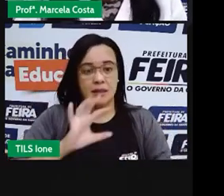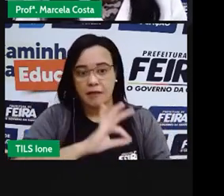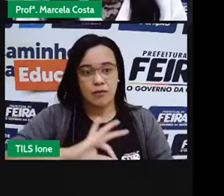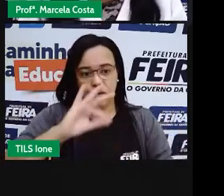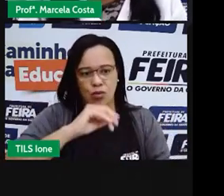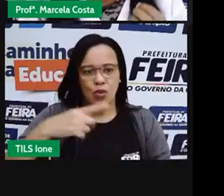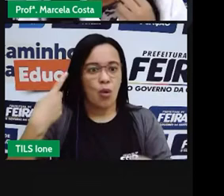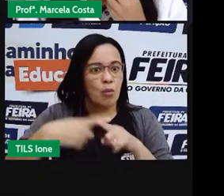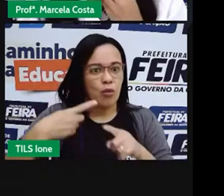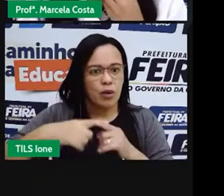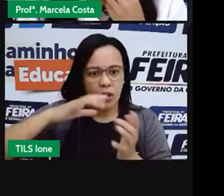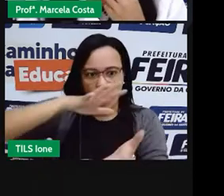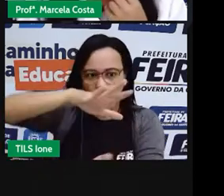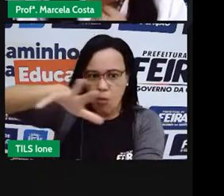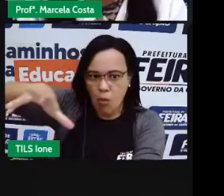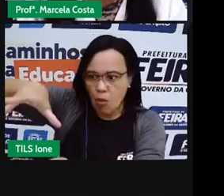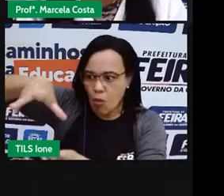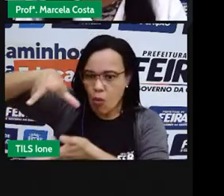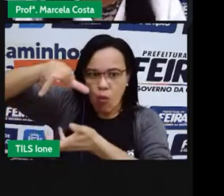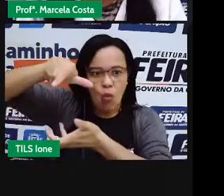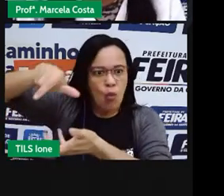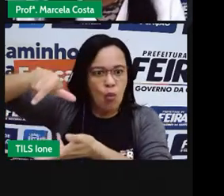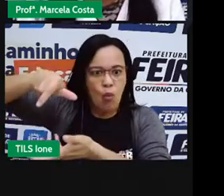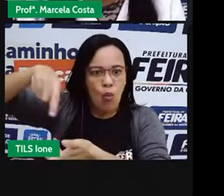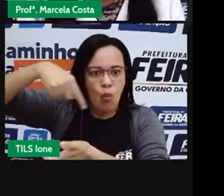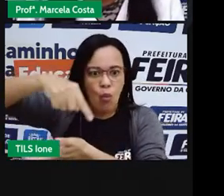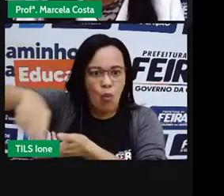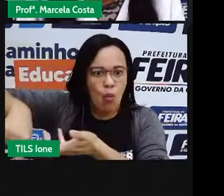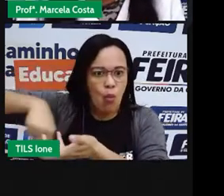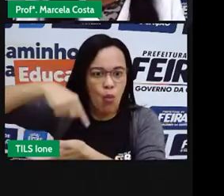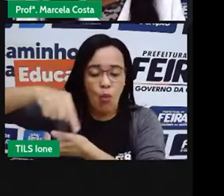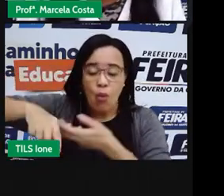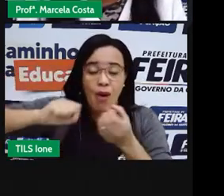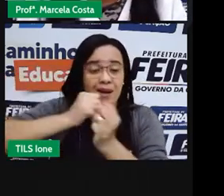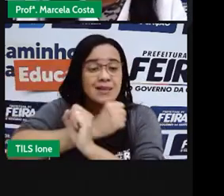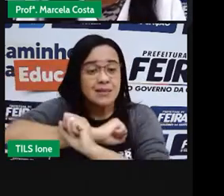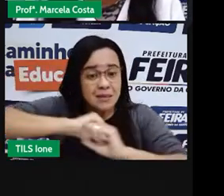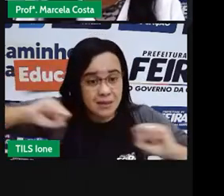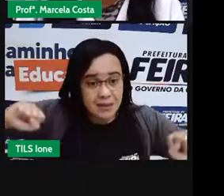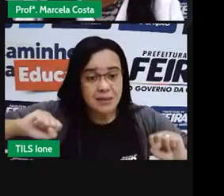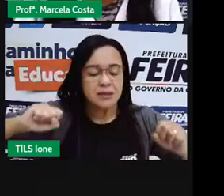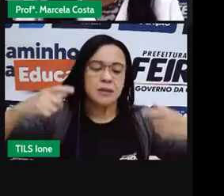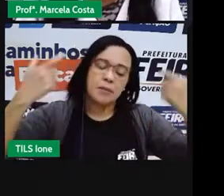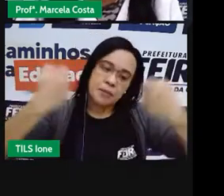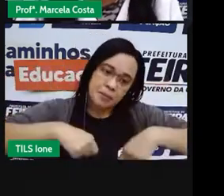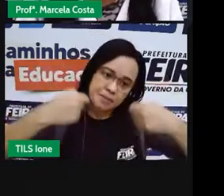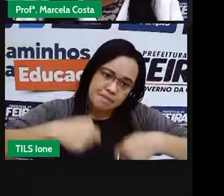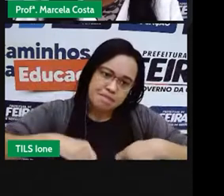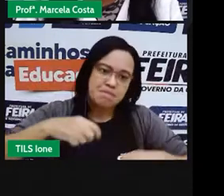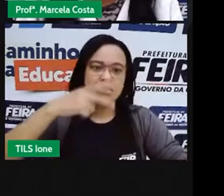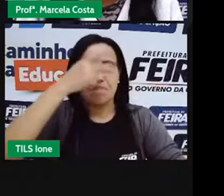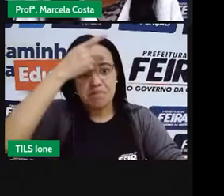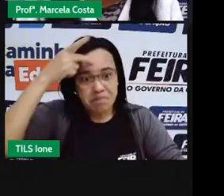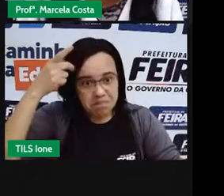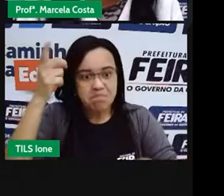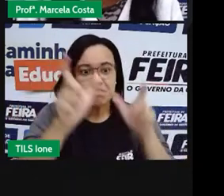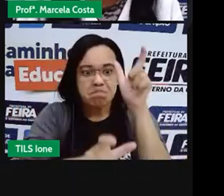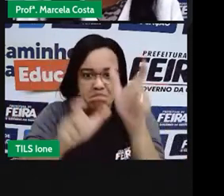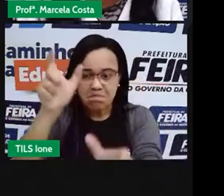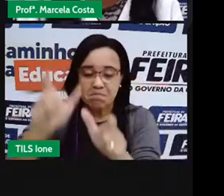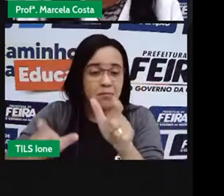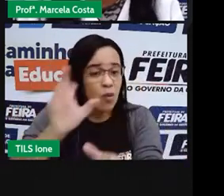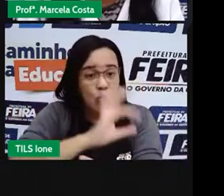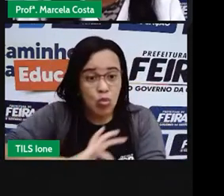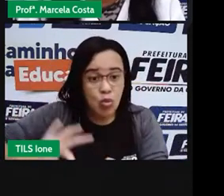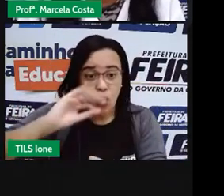Precisa que seja, que todos estejam envolvidos, para que realmente aconteça aí a sua responsabilidade.